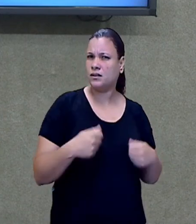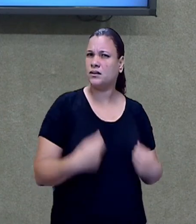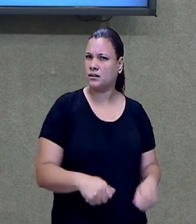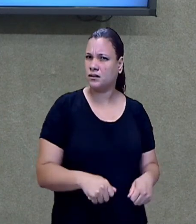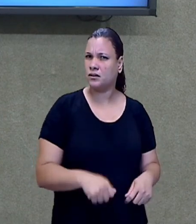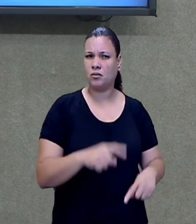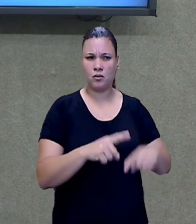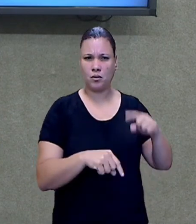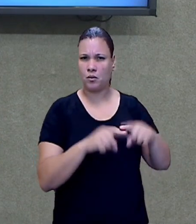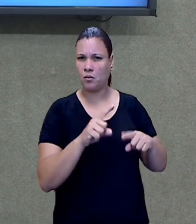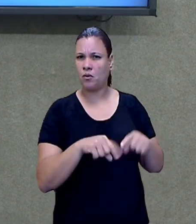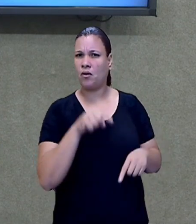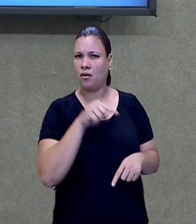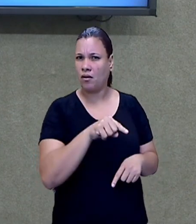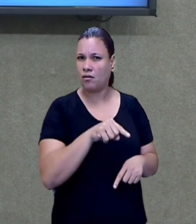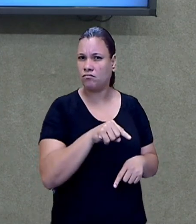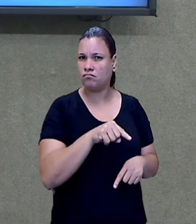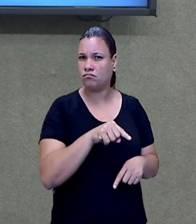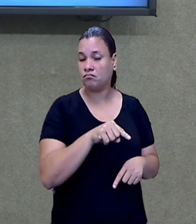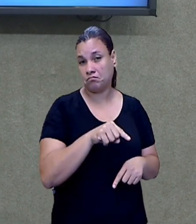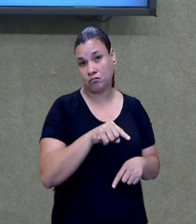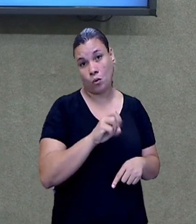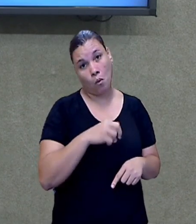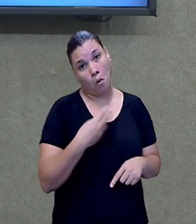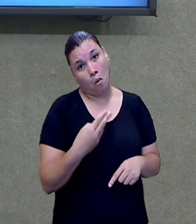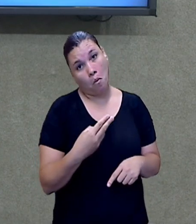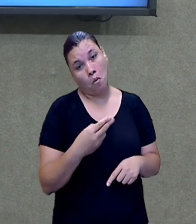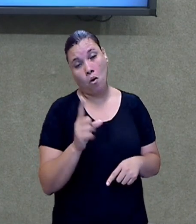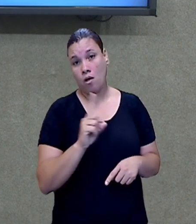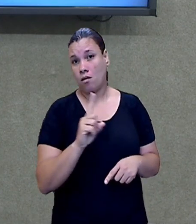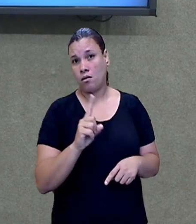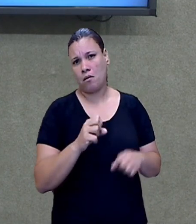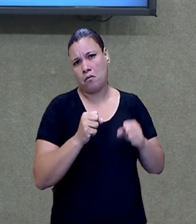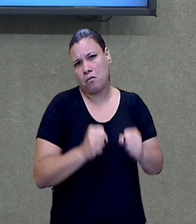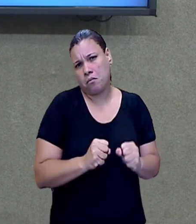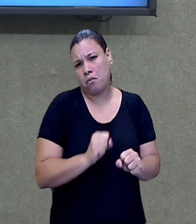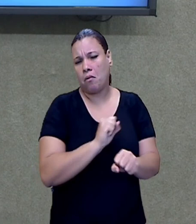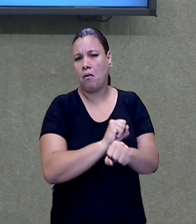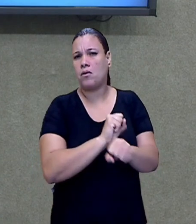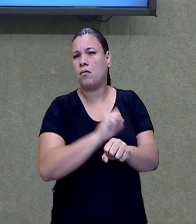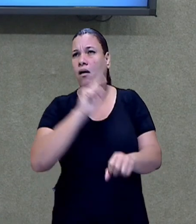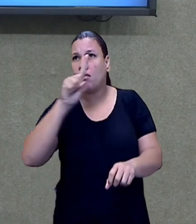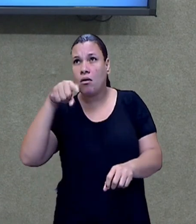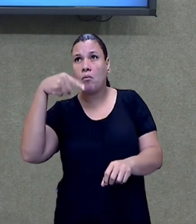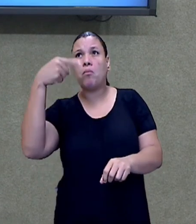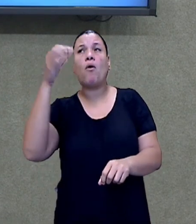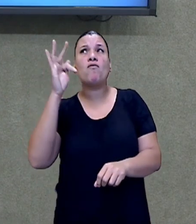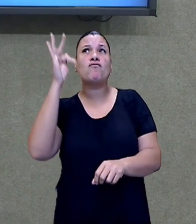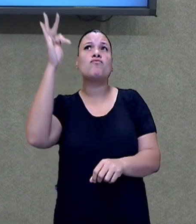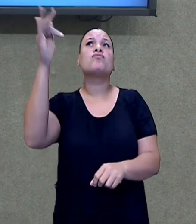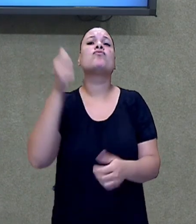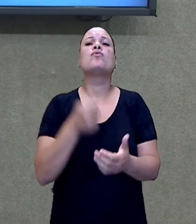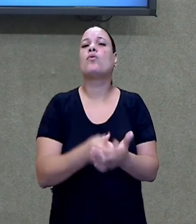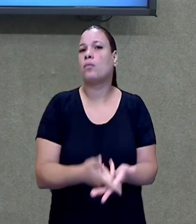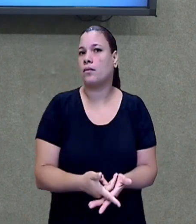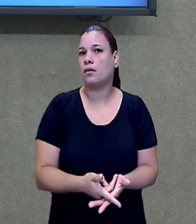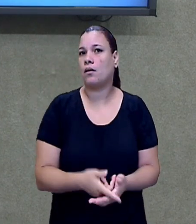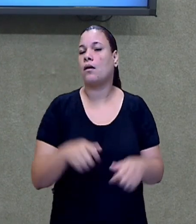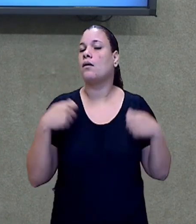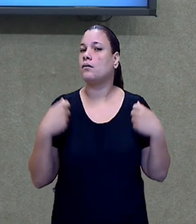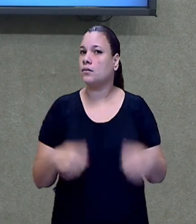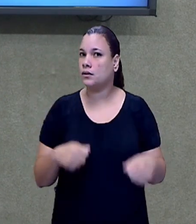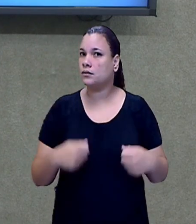não, se há necessidade, né, naquele momento de você comprar, tá? Ter um senso crítico aí, né,